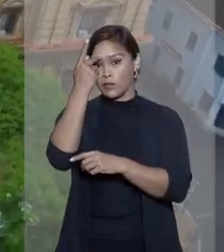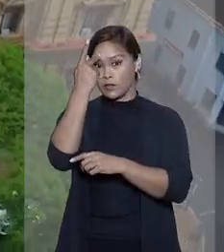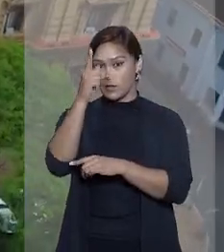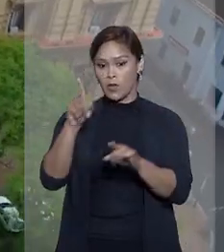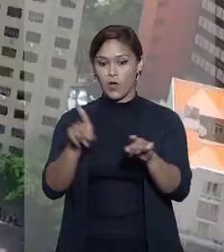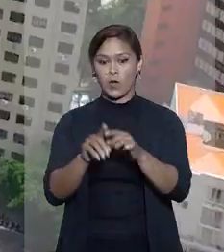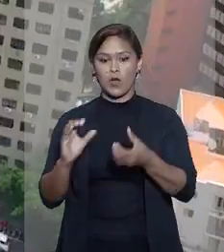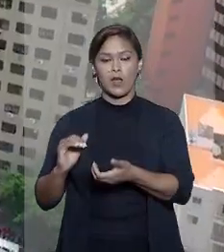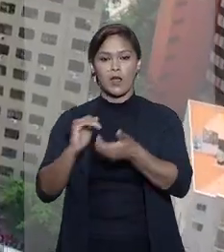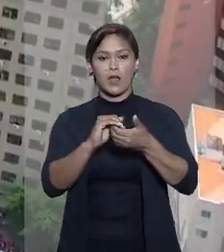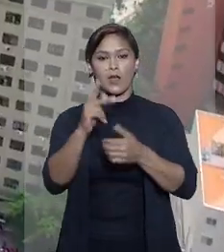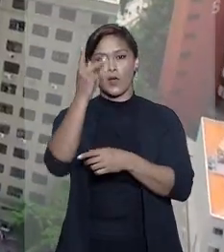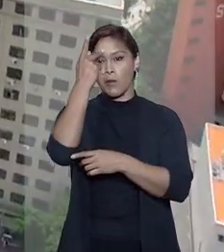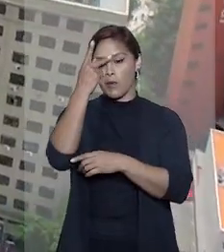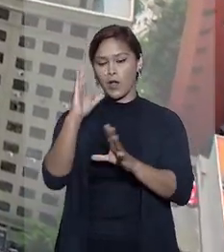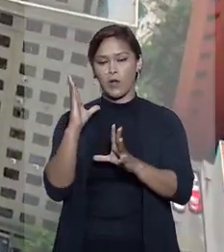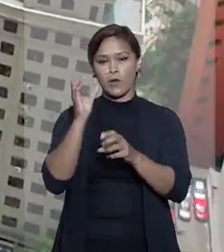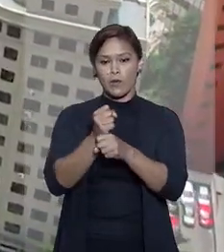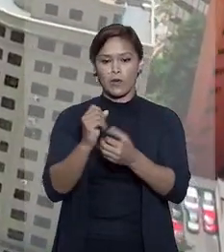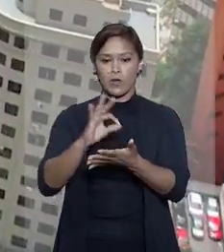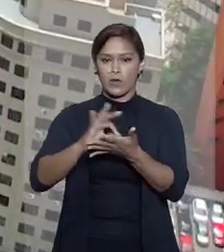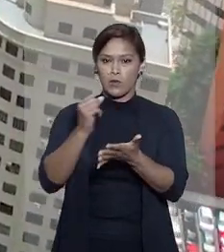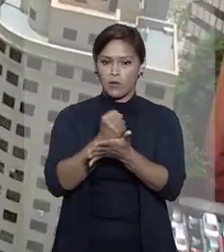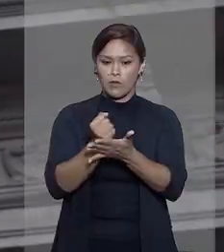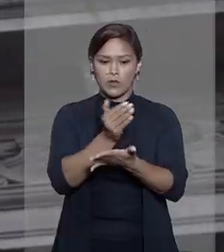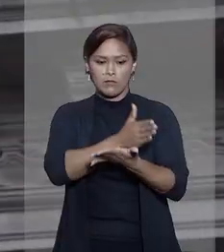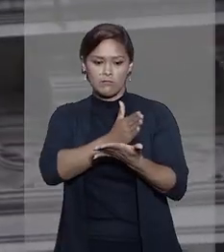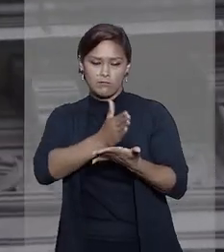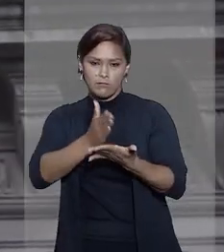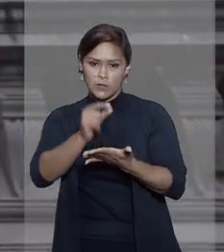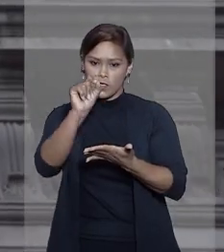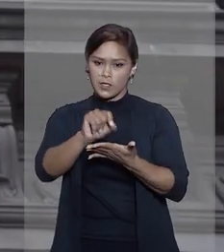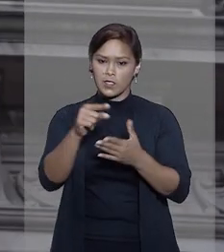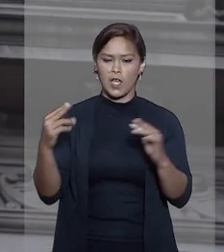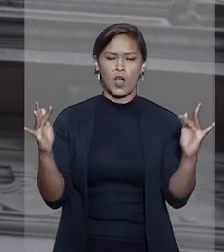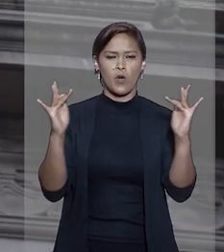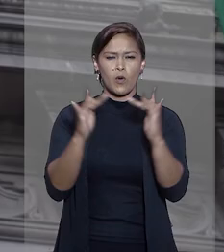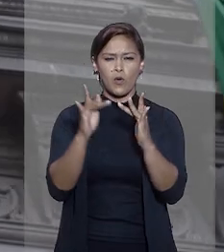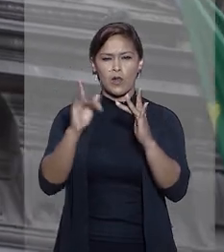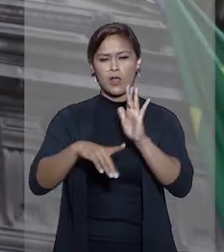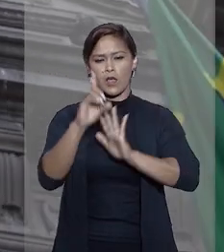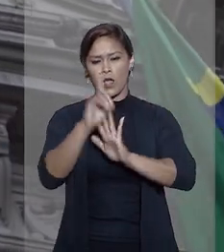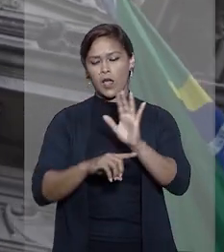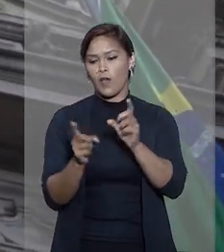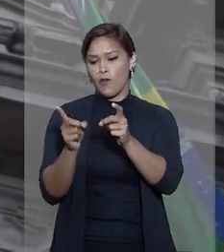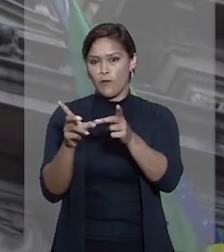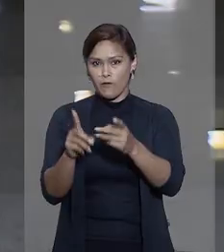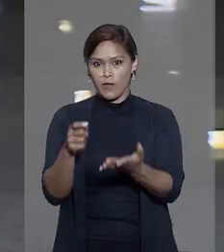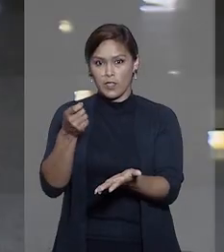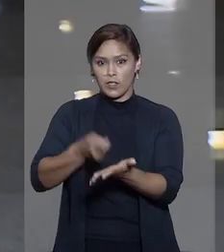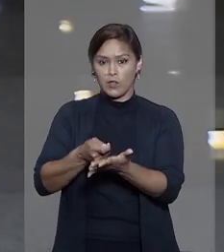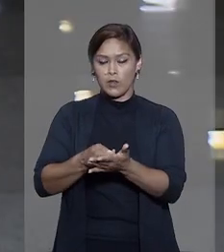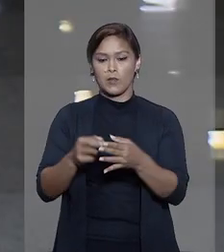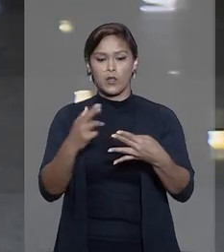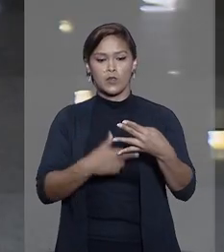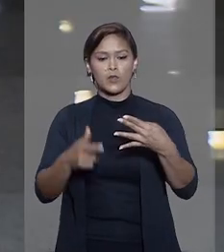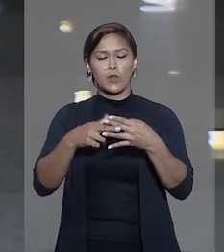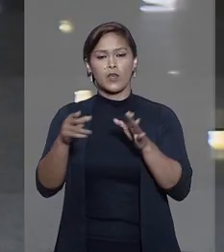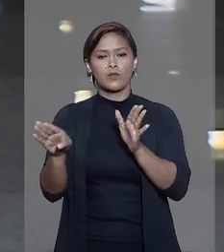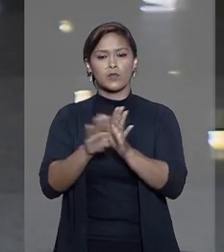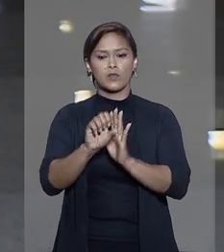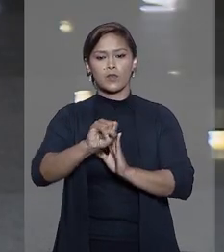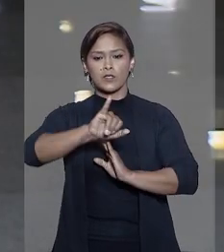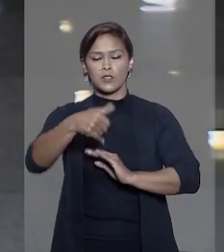Paulo. A Corte Paulista concluiu que o contrato de financiamento é coligado ao de compra e venda. No recurso ao